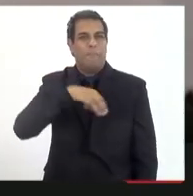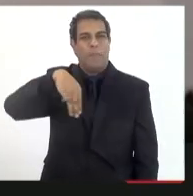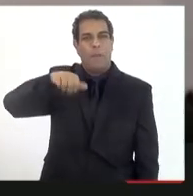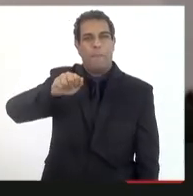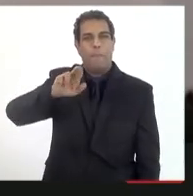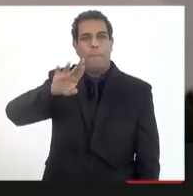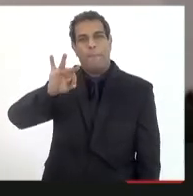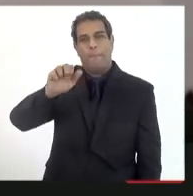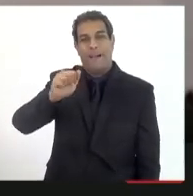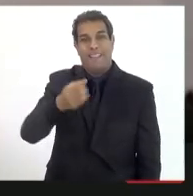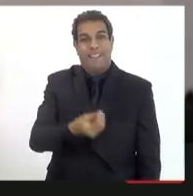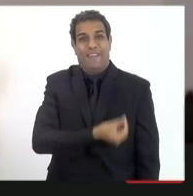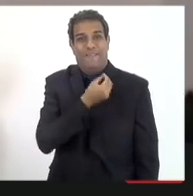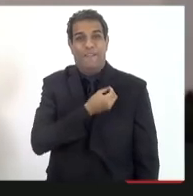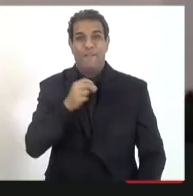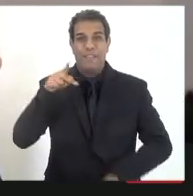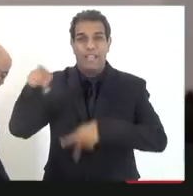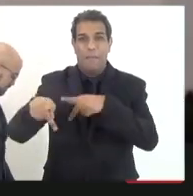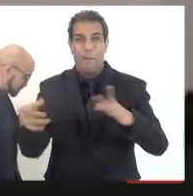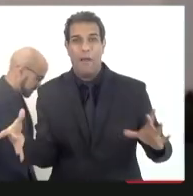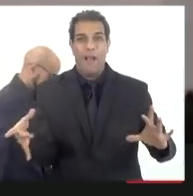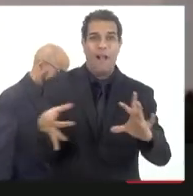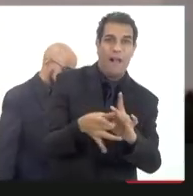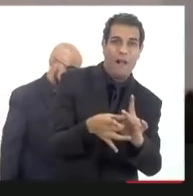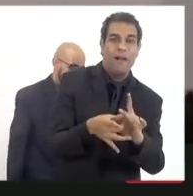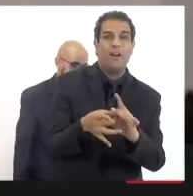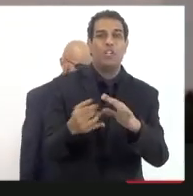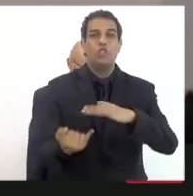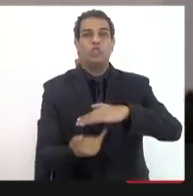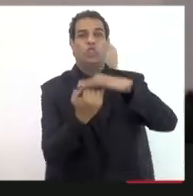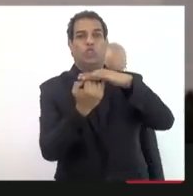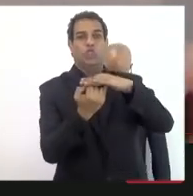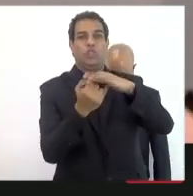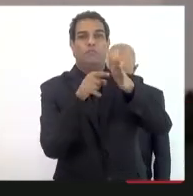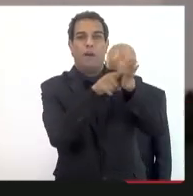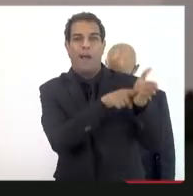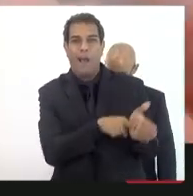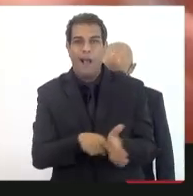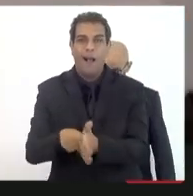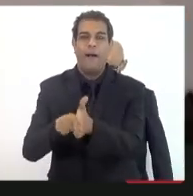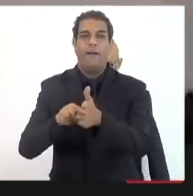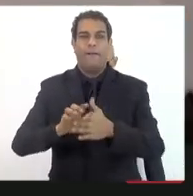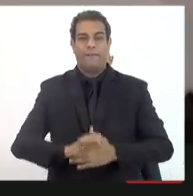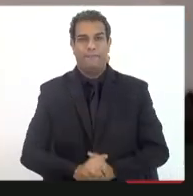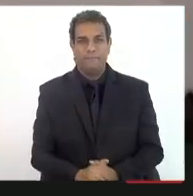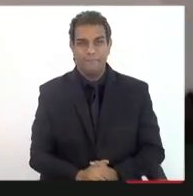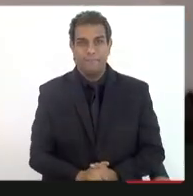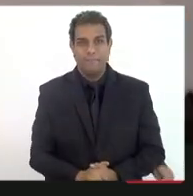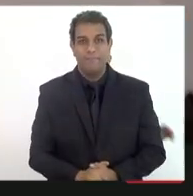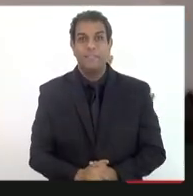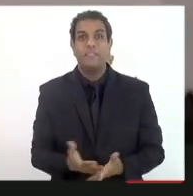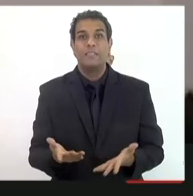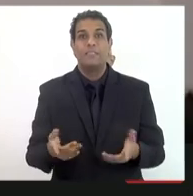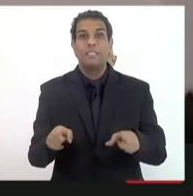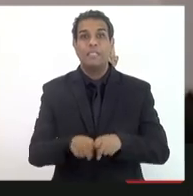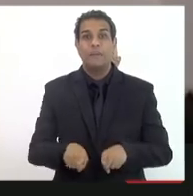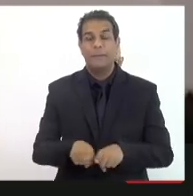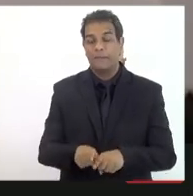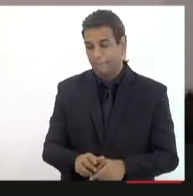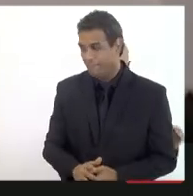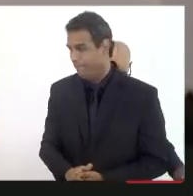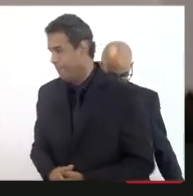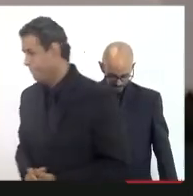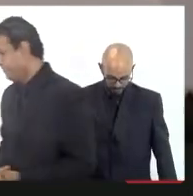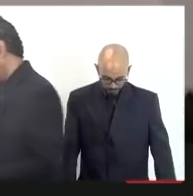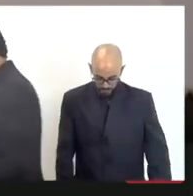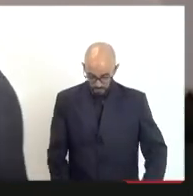sociedade civil por isso eu incluí as instituições de ensino que é a sociedade civil dentro do processo mas existe